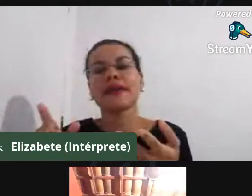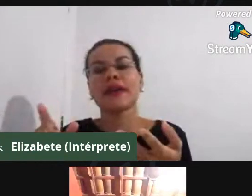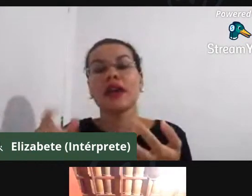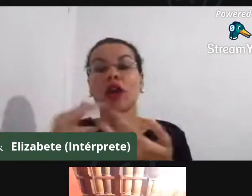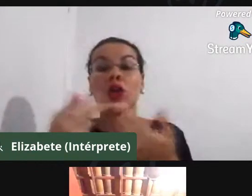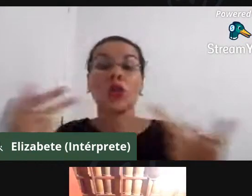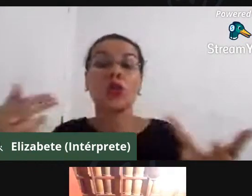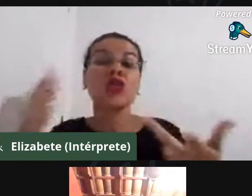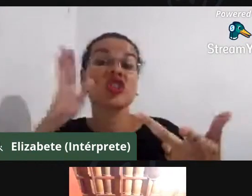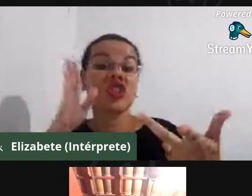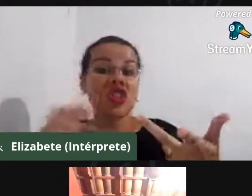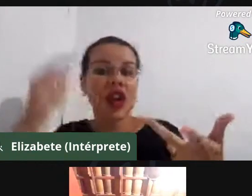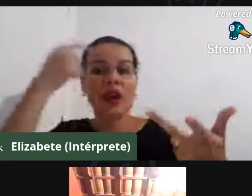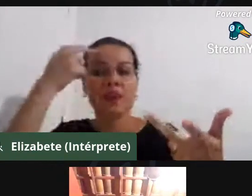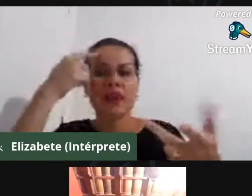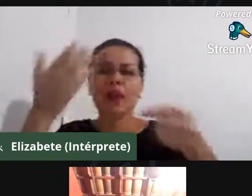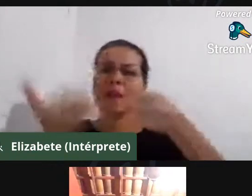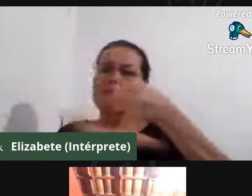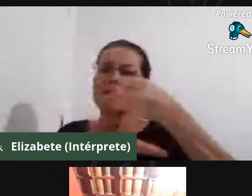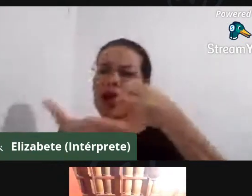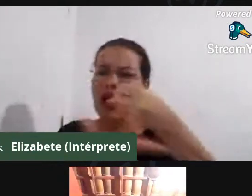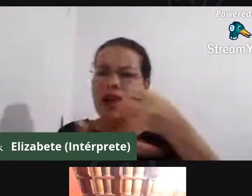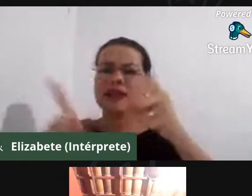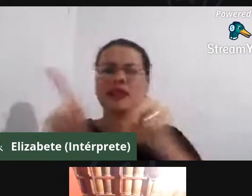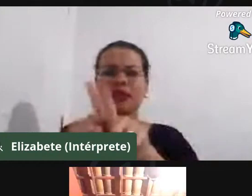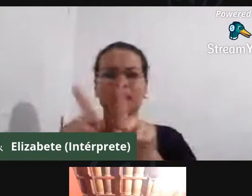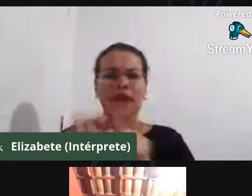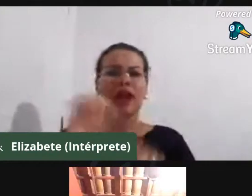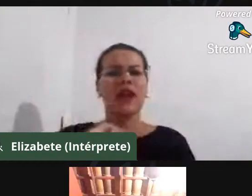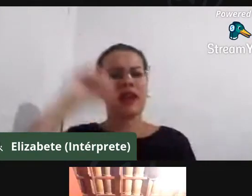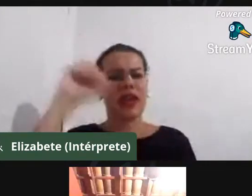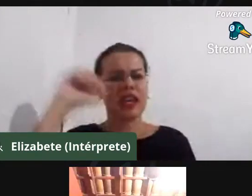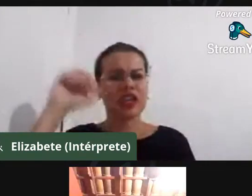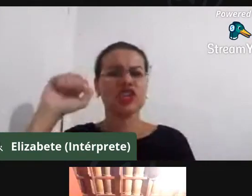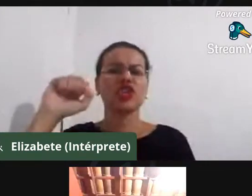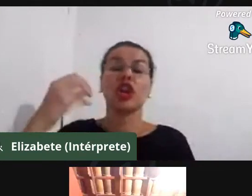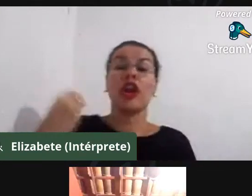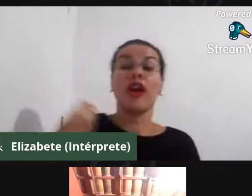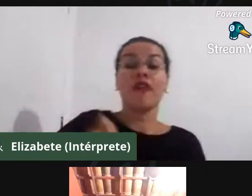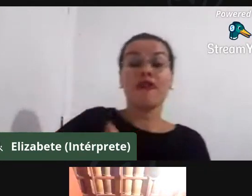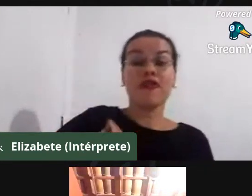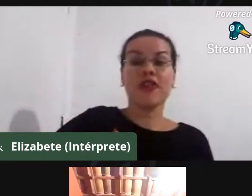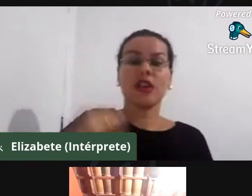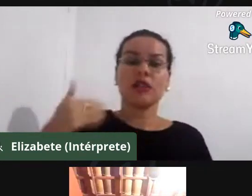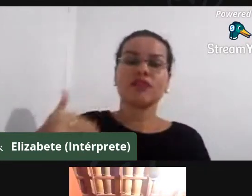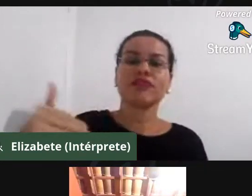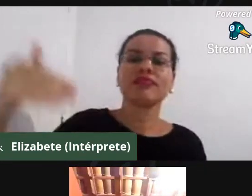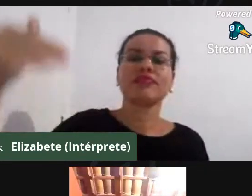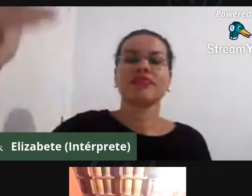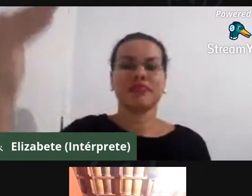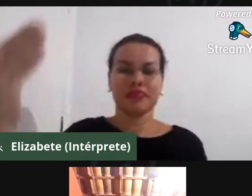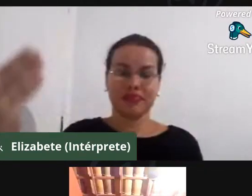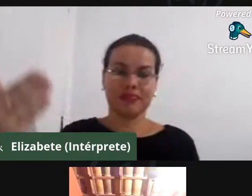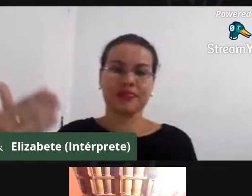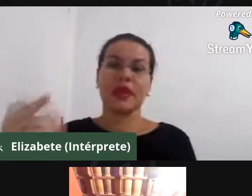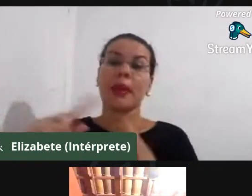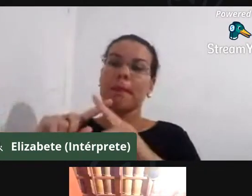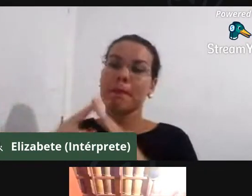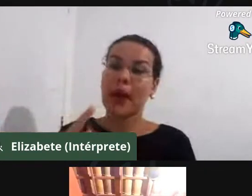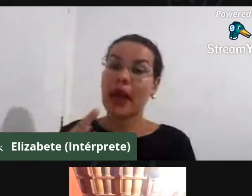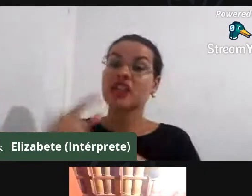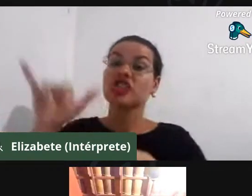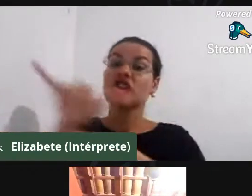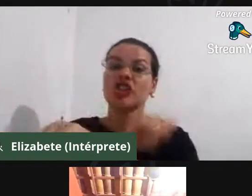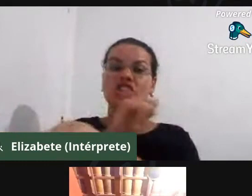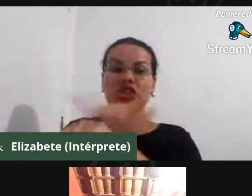concretas e que vai garantir essa sustentabilidade, mas mais estrategicamente pensando, né, de